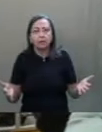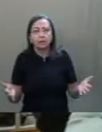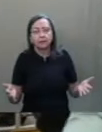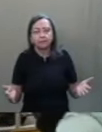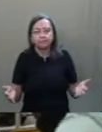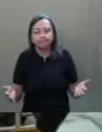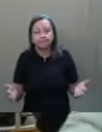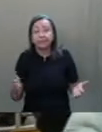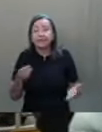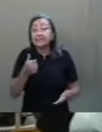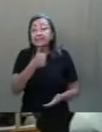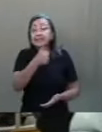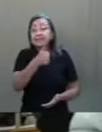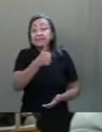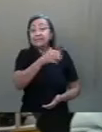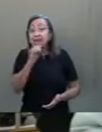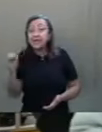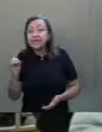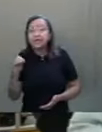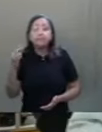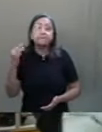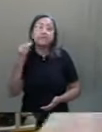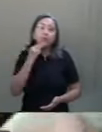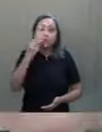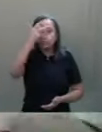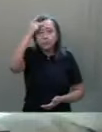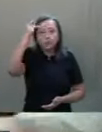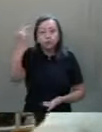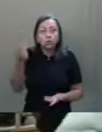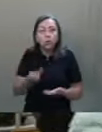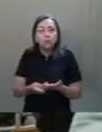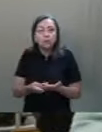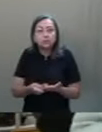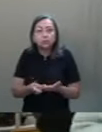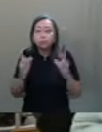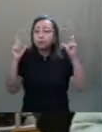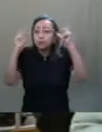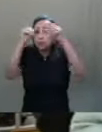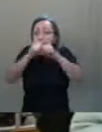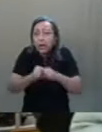100 milhões de pessoas com insuficiência alimentar.